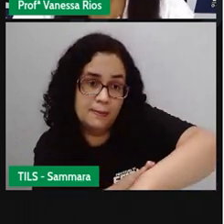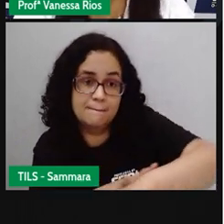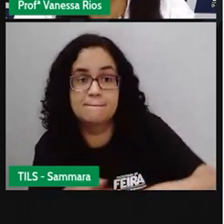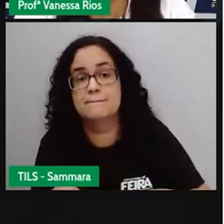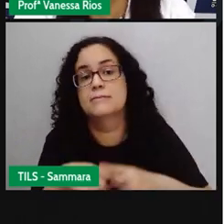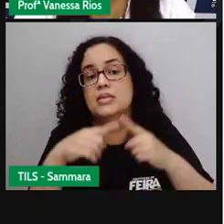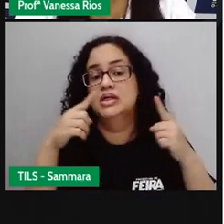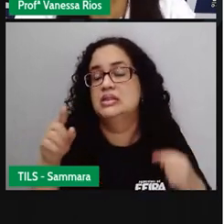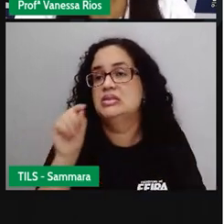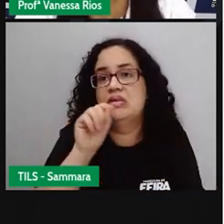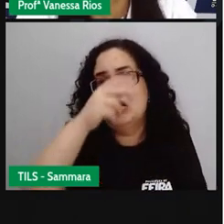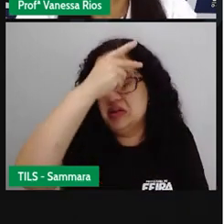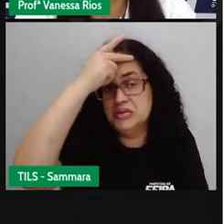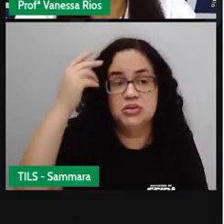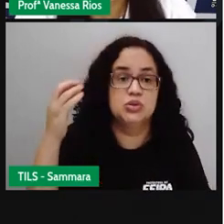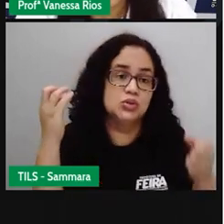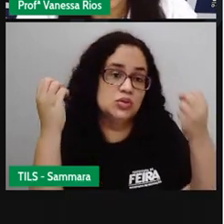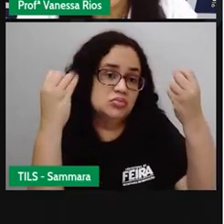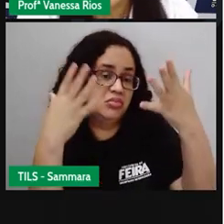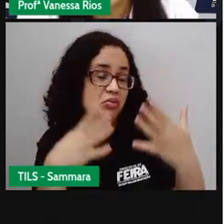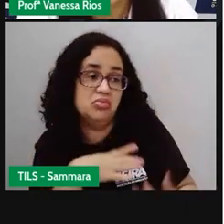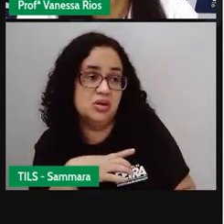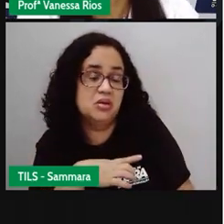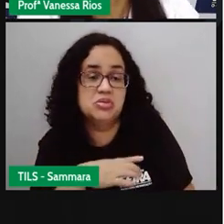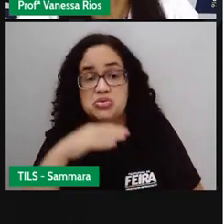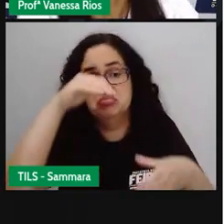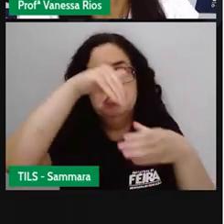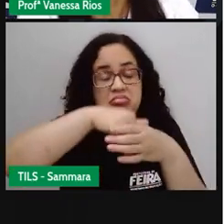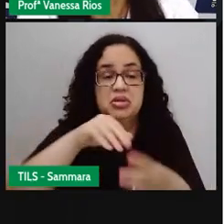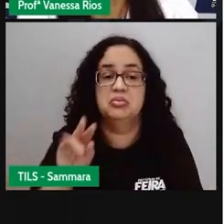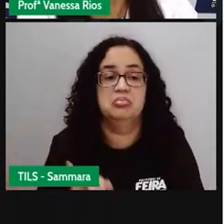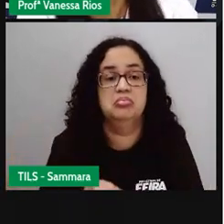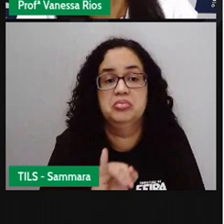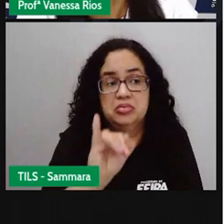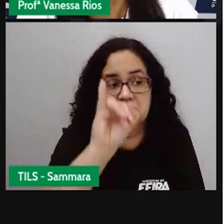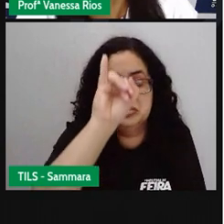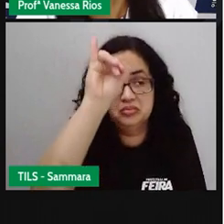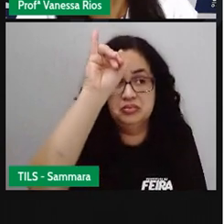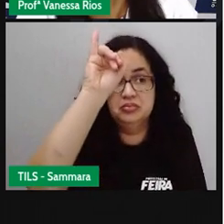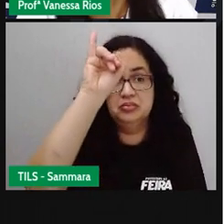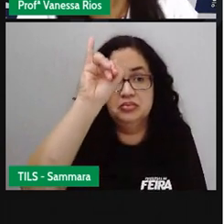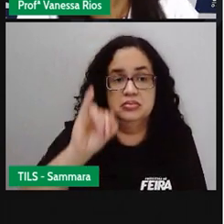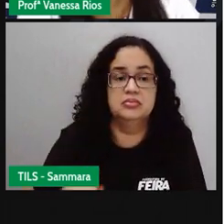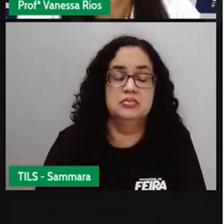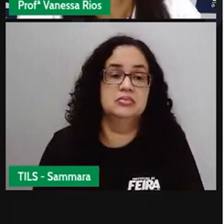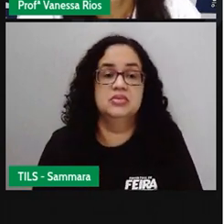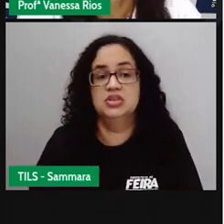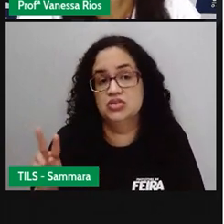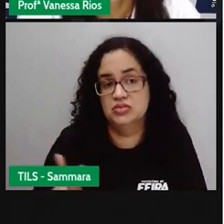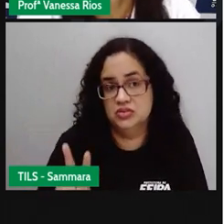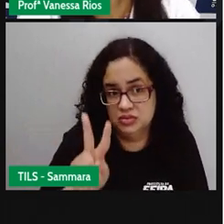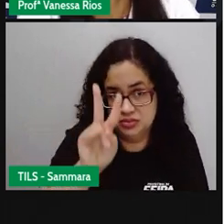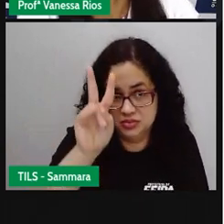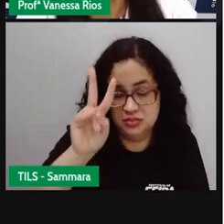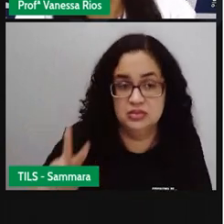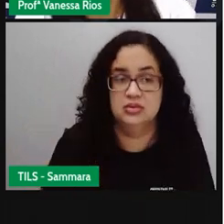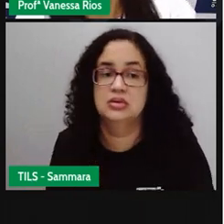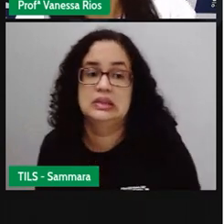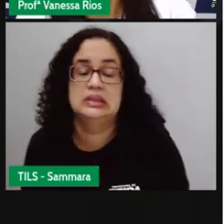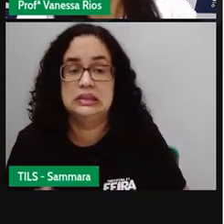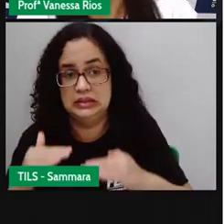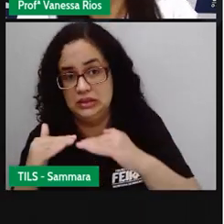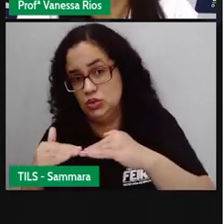mas não nos define em relação ao nosso valor, ao nosso grau aí de valorização. Ninguém é